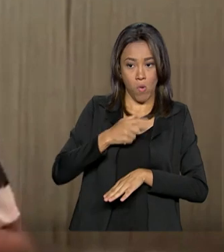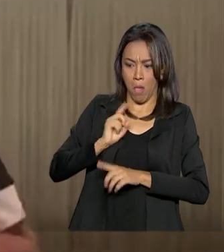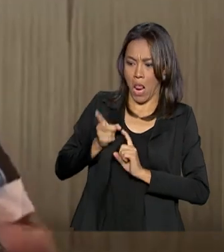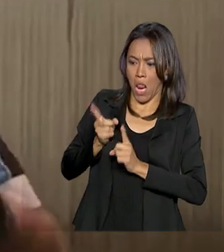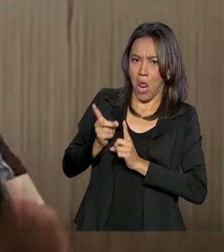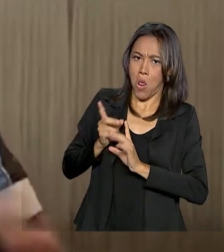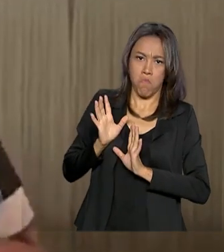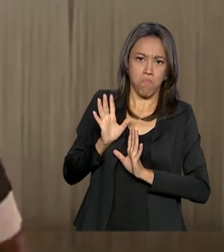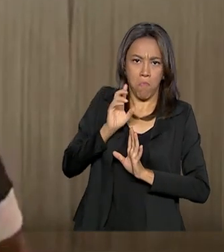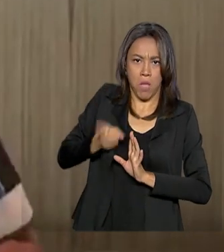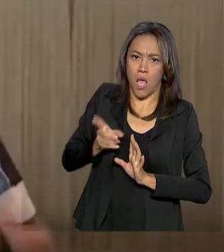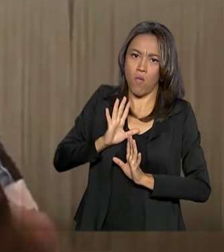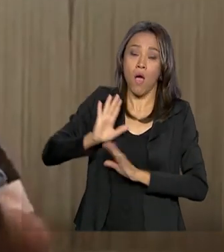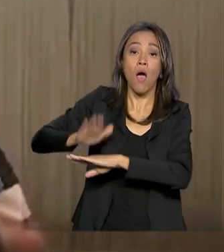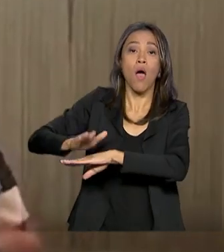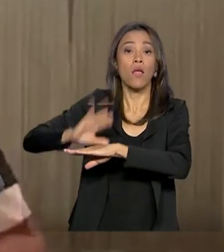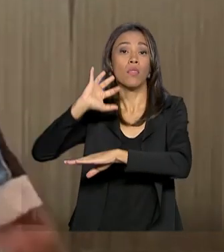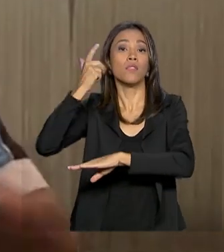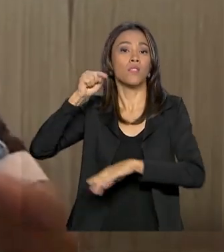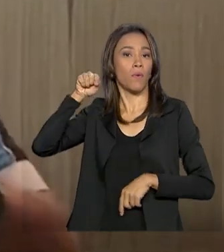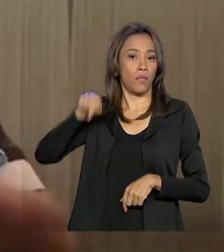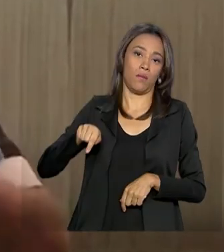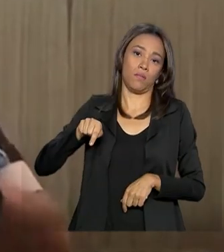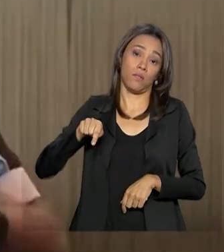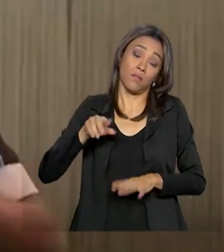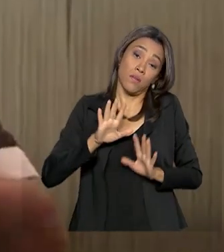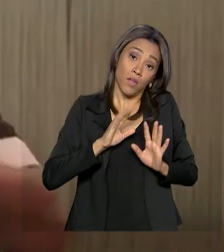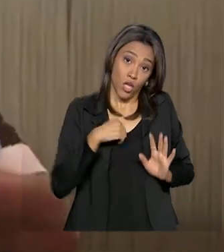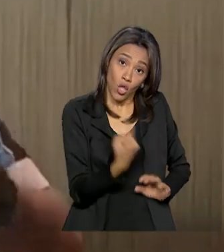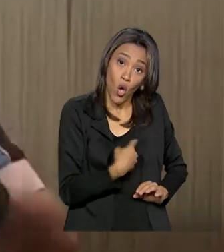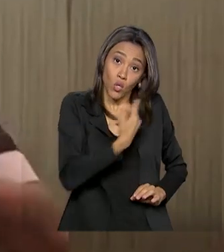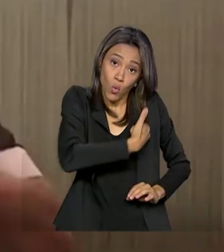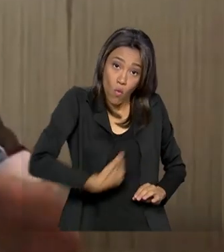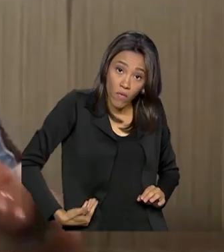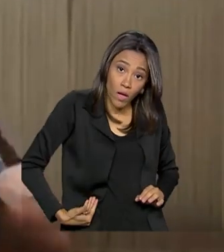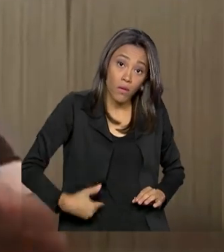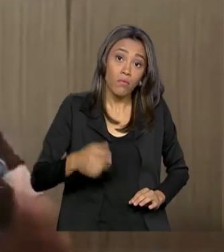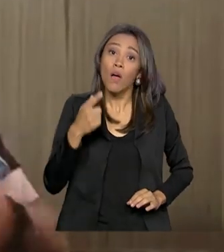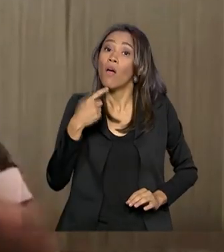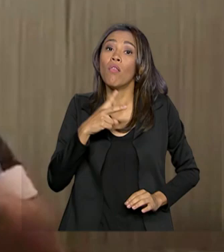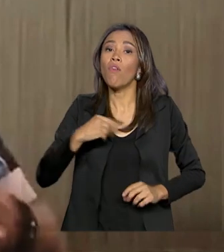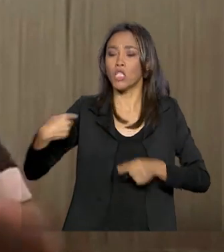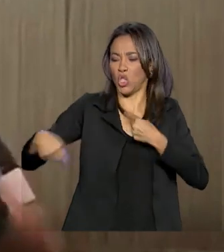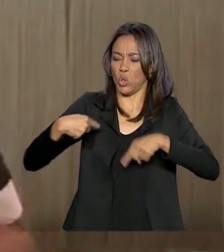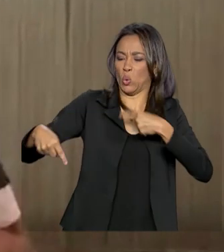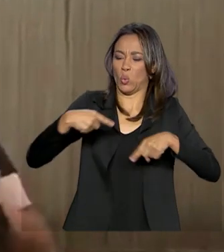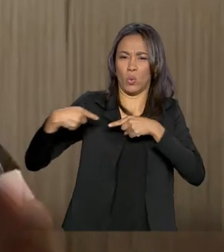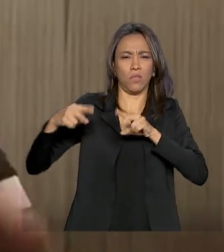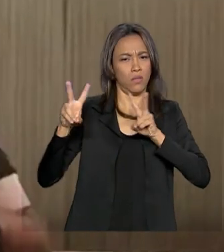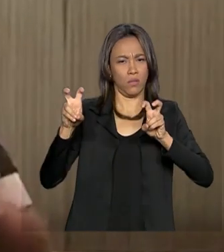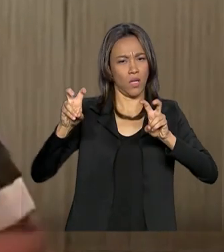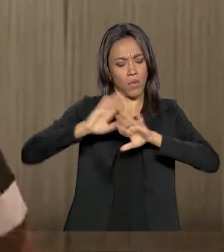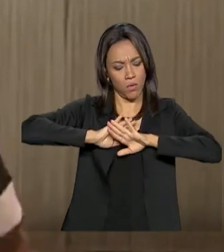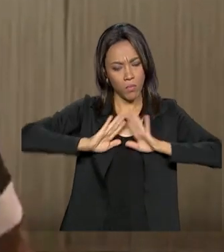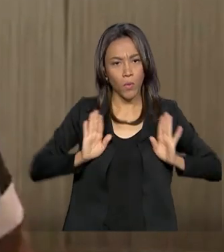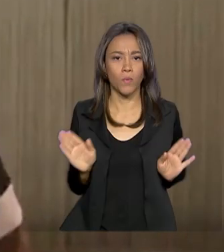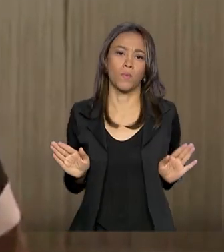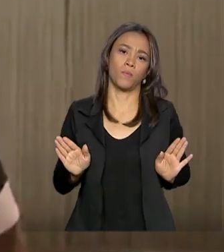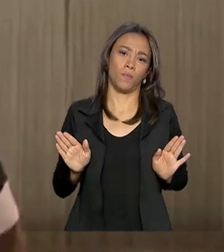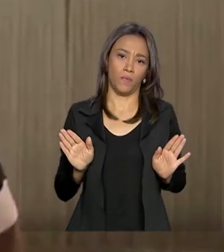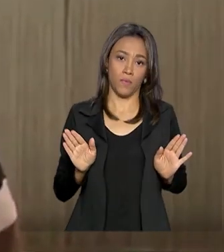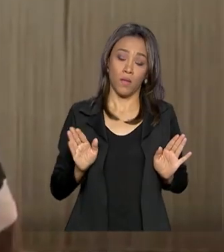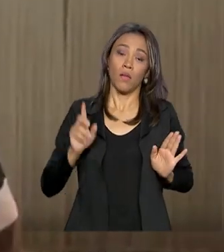eles. A decisão é deles. E deixo claro que nós, do governo, não discutiremos mais esse assunto. E ponto final,